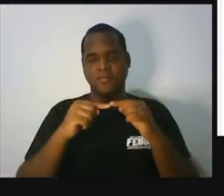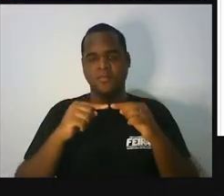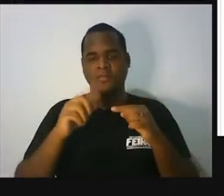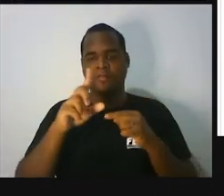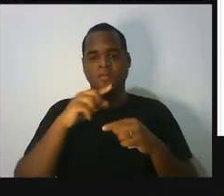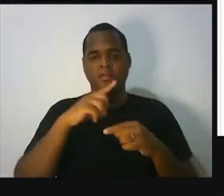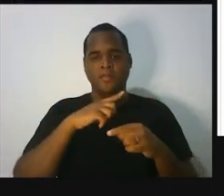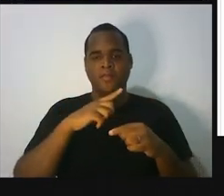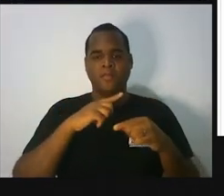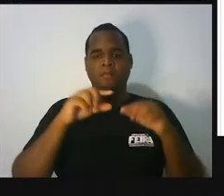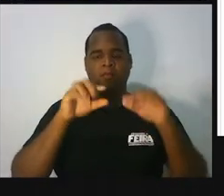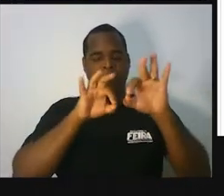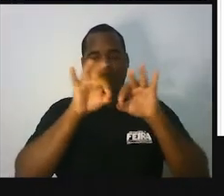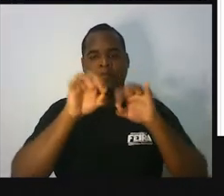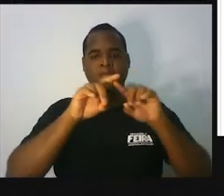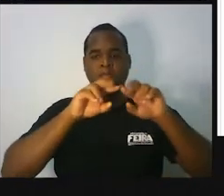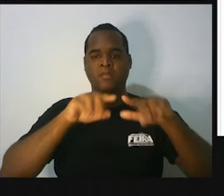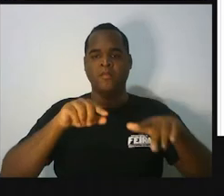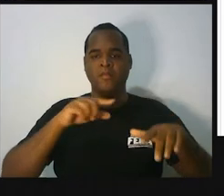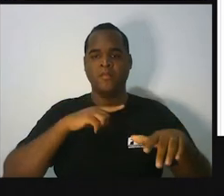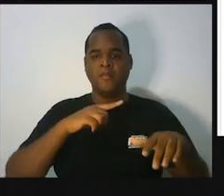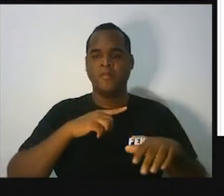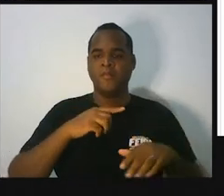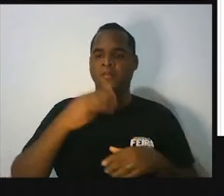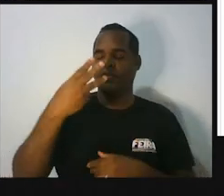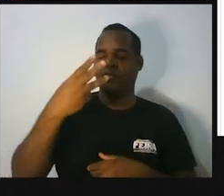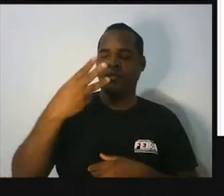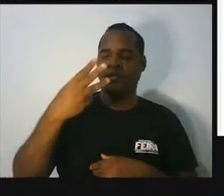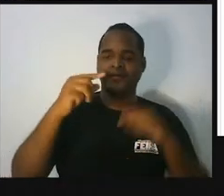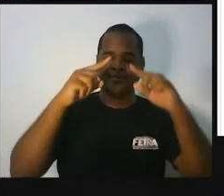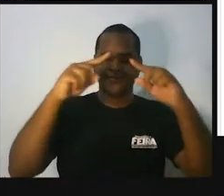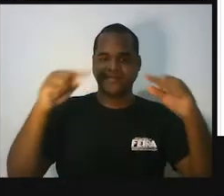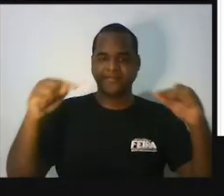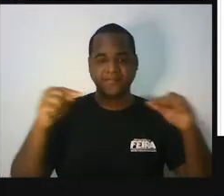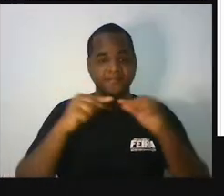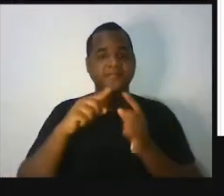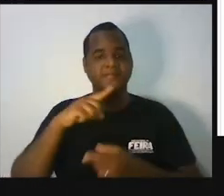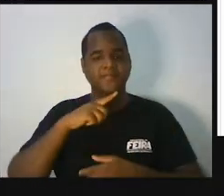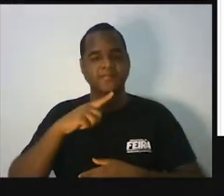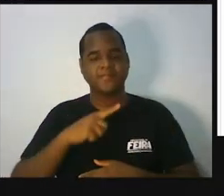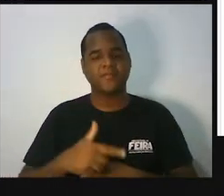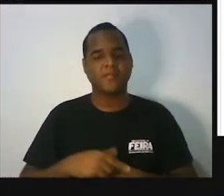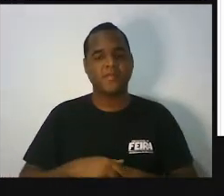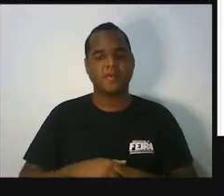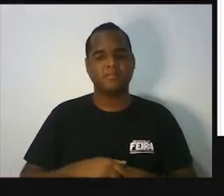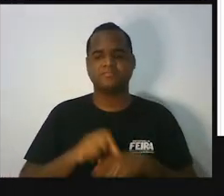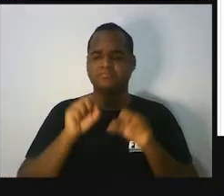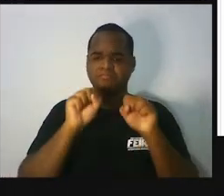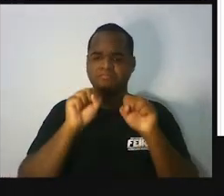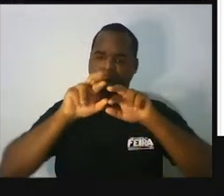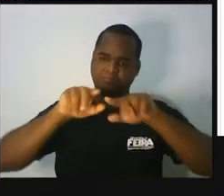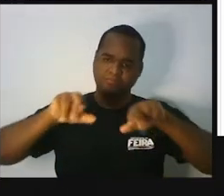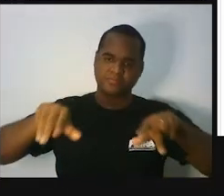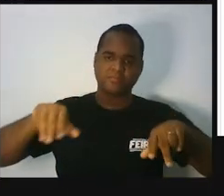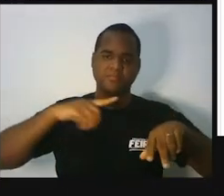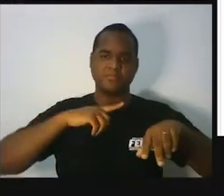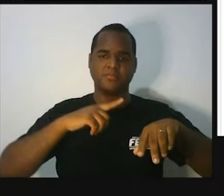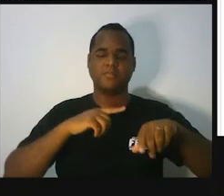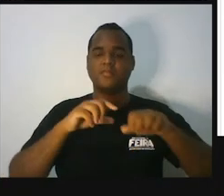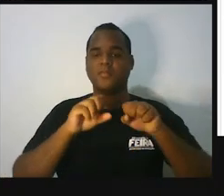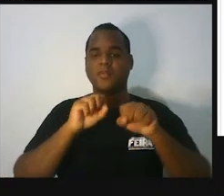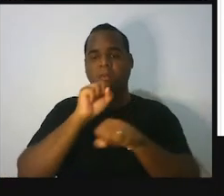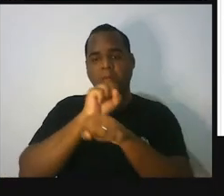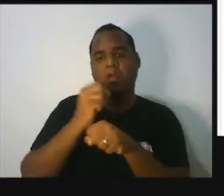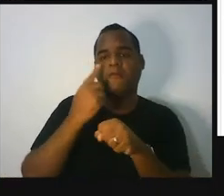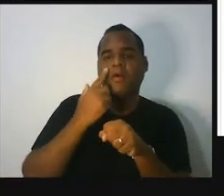tem uma estrutura triangular. E a gente pode ver outras, na verdade, se a gente parar e olhar